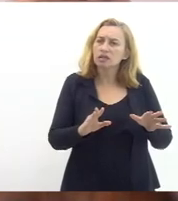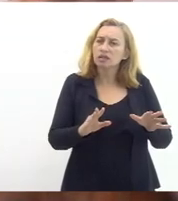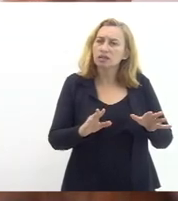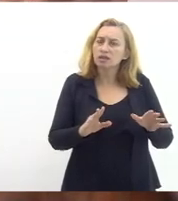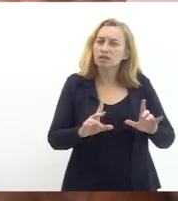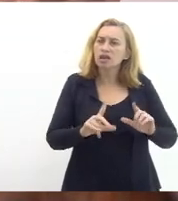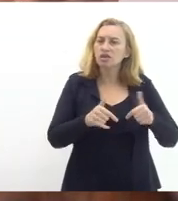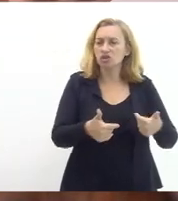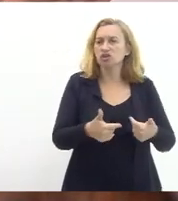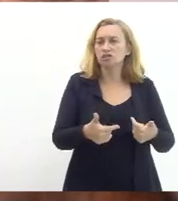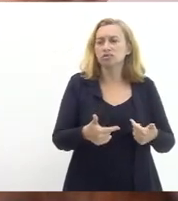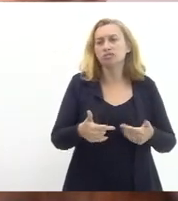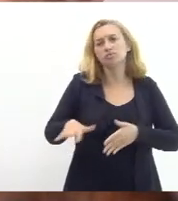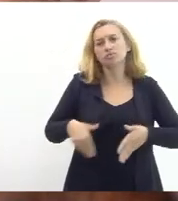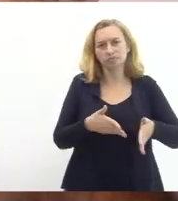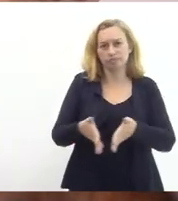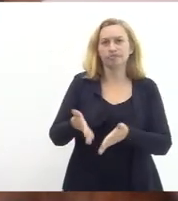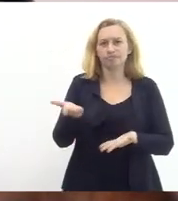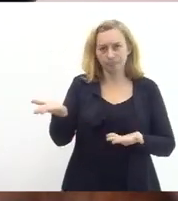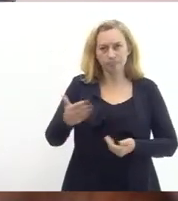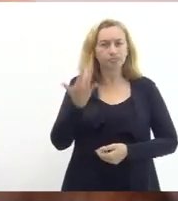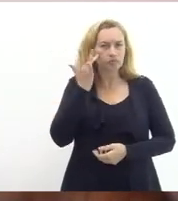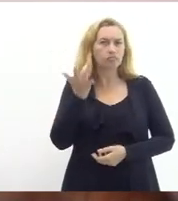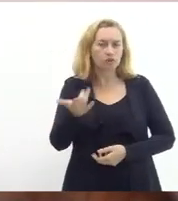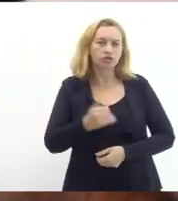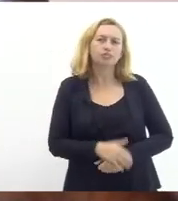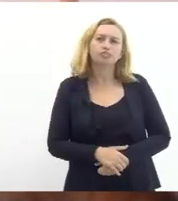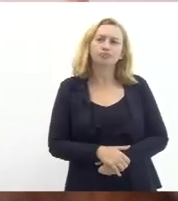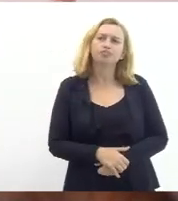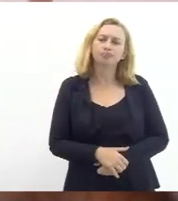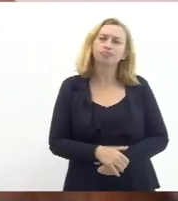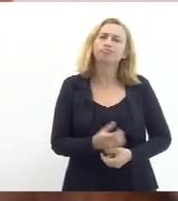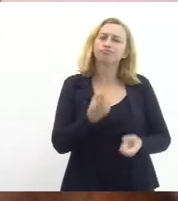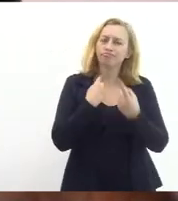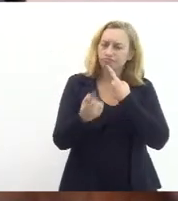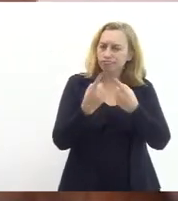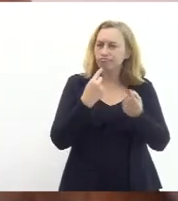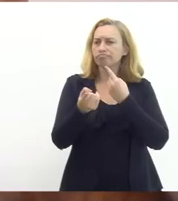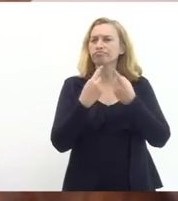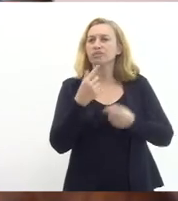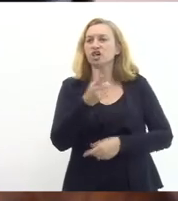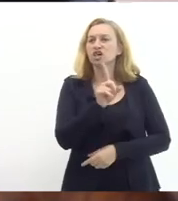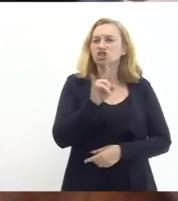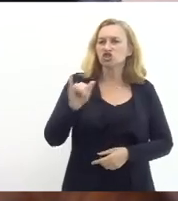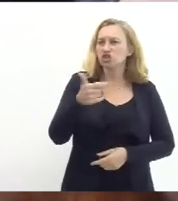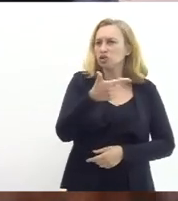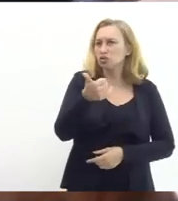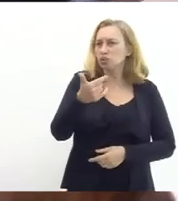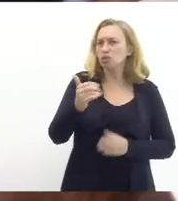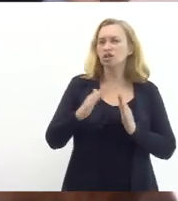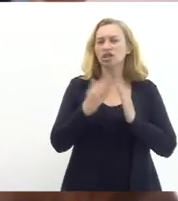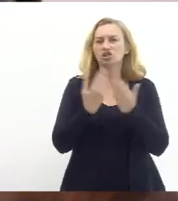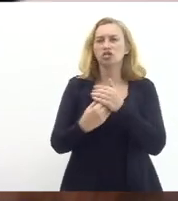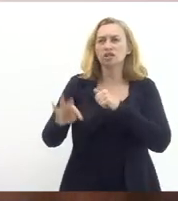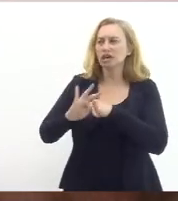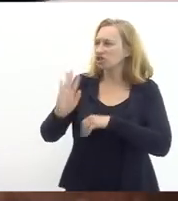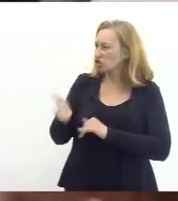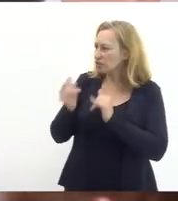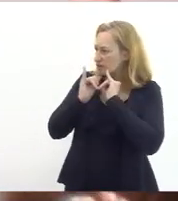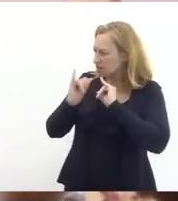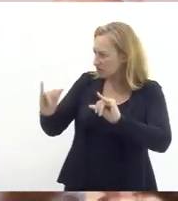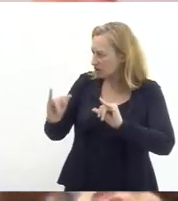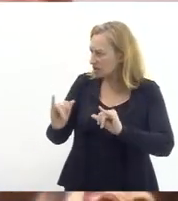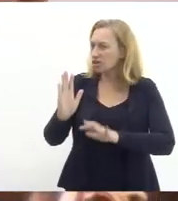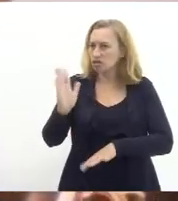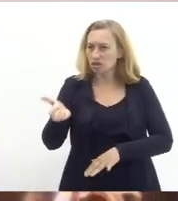eu acho que a gente deve caminhar nessa direção acho que a deve continuar dialogando no dia 12 a Faietec já está avisada mas será